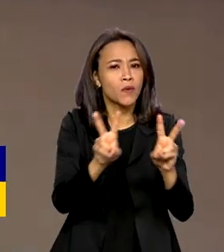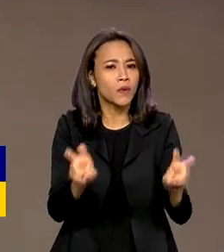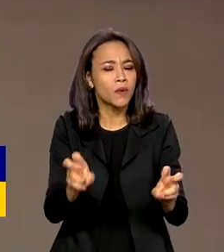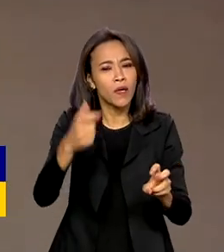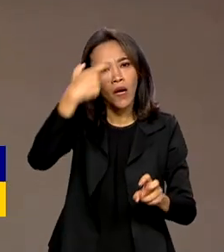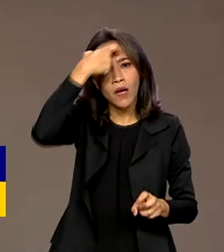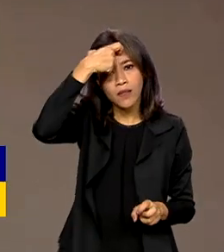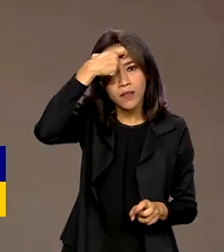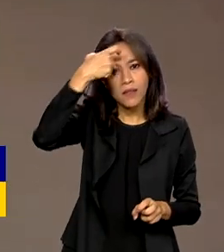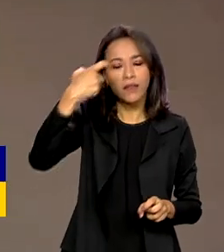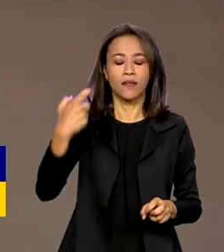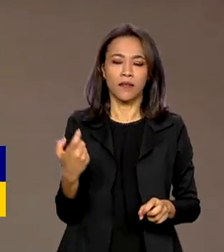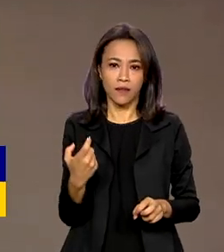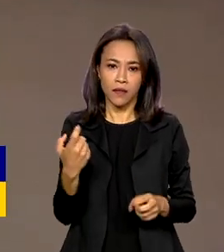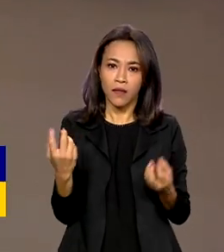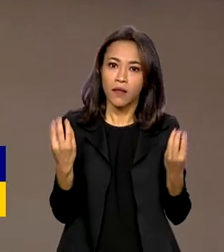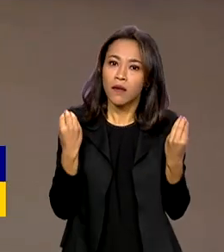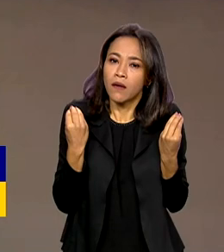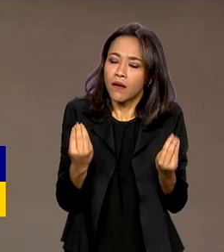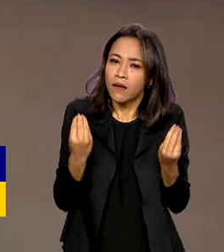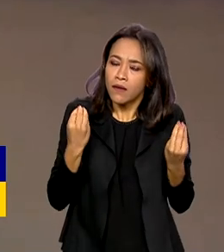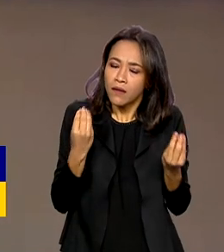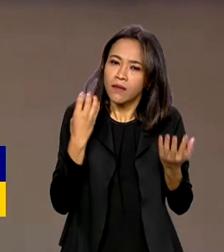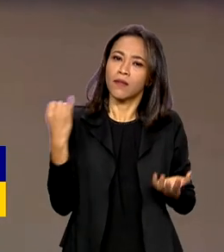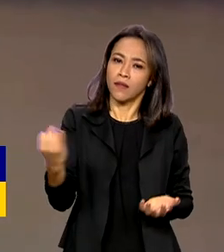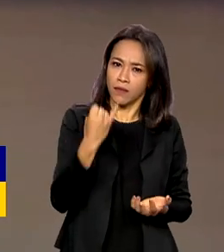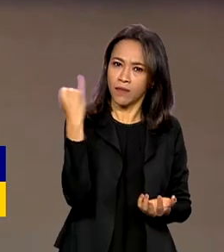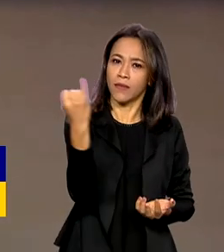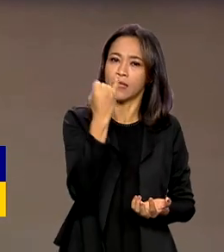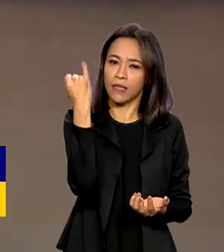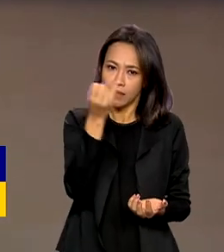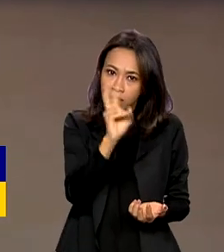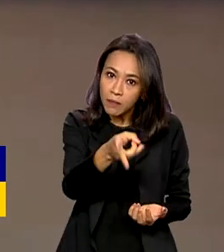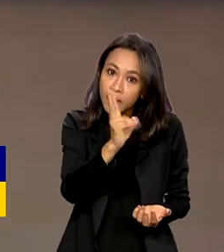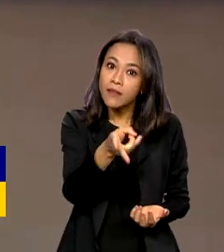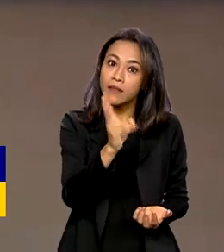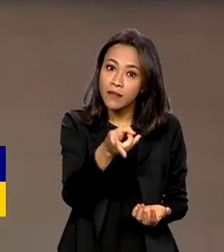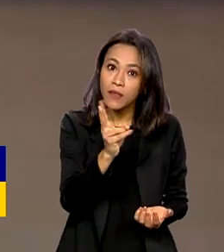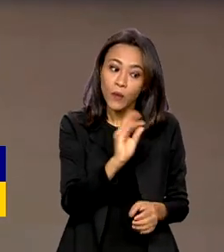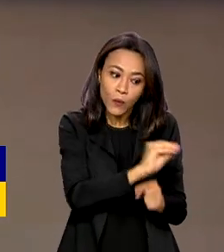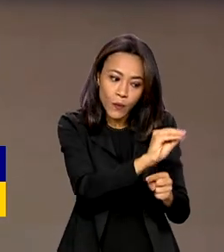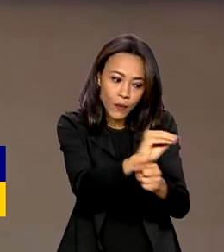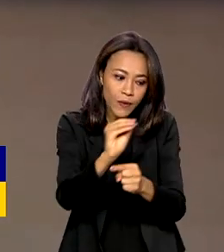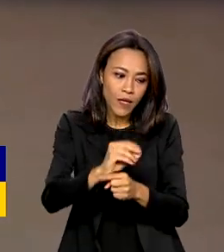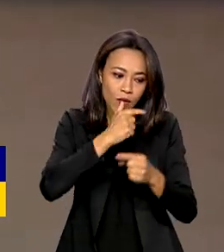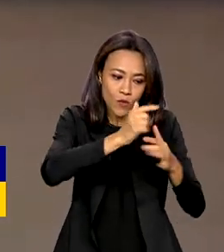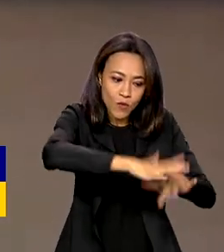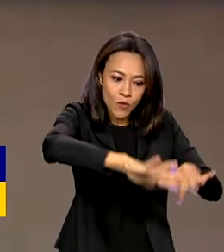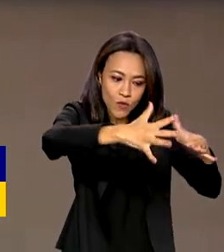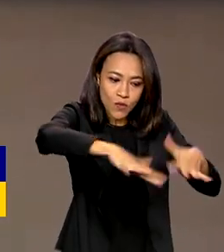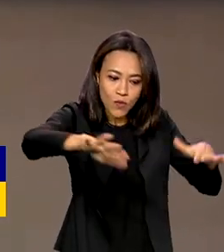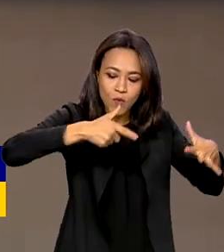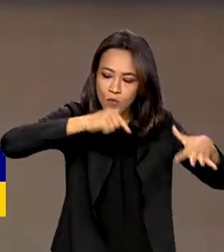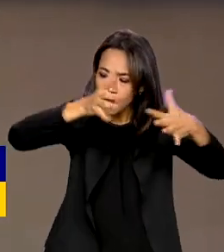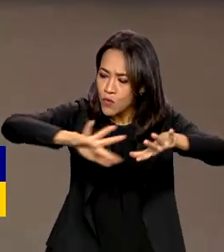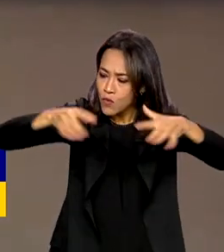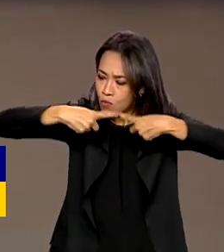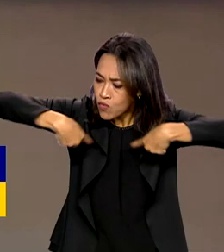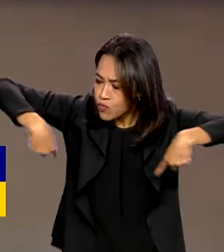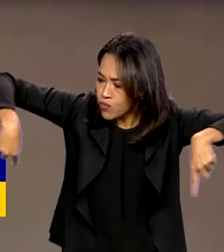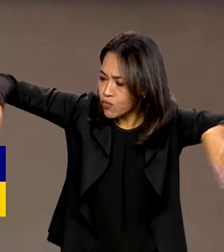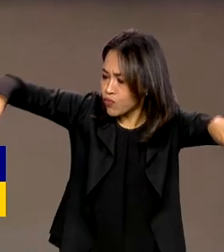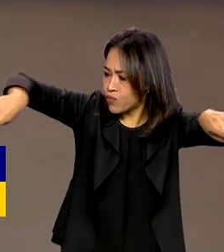consciência de como é importante nós mantermos o oceano e os oceanos e os mares e os rios e a